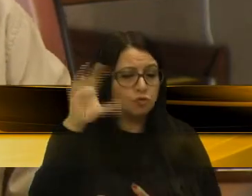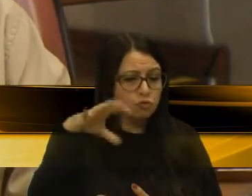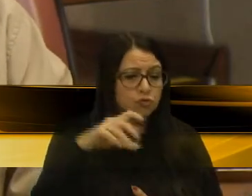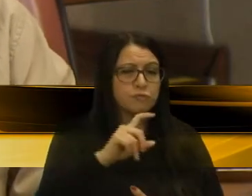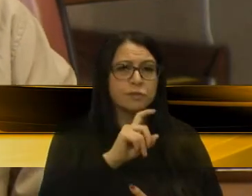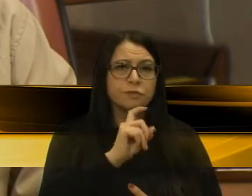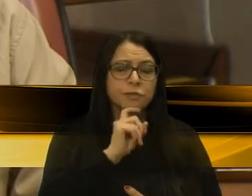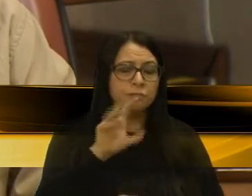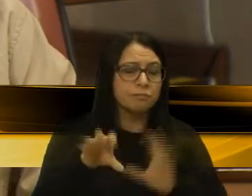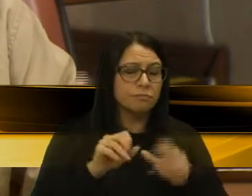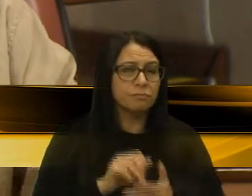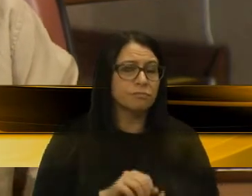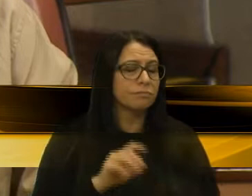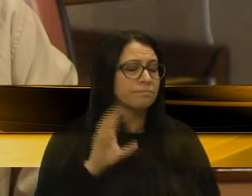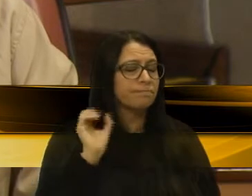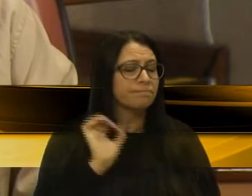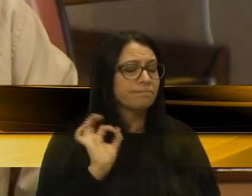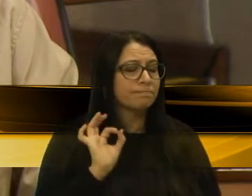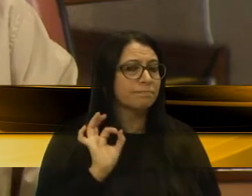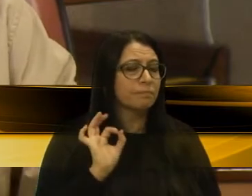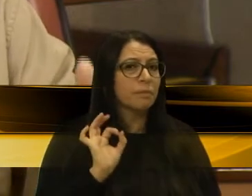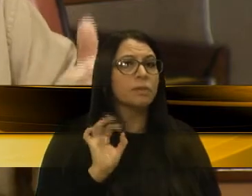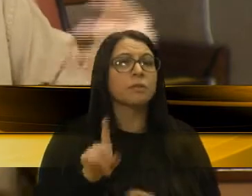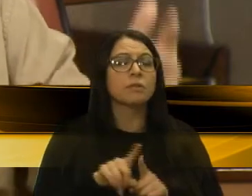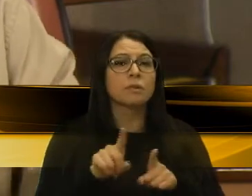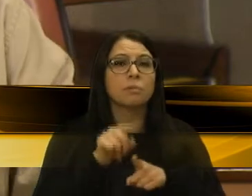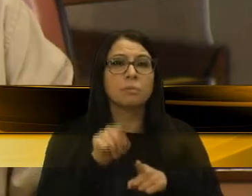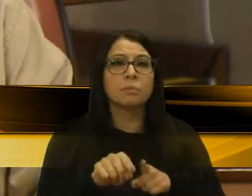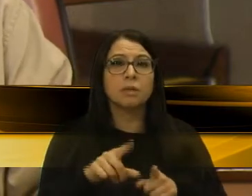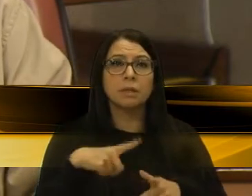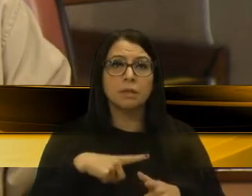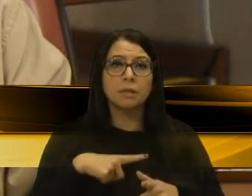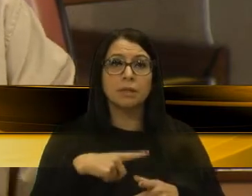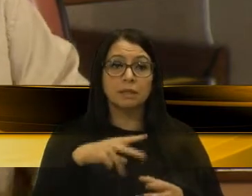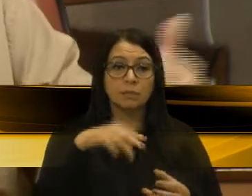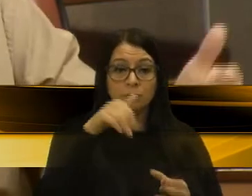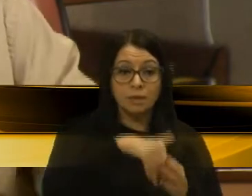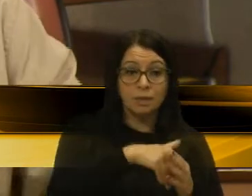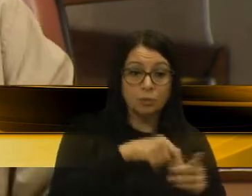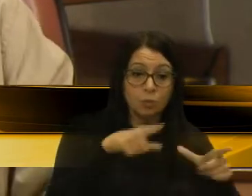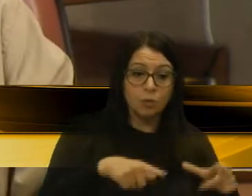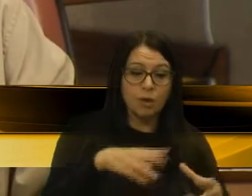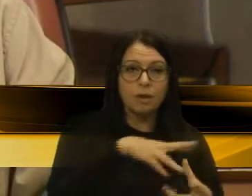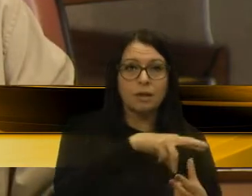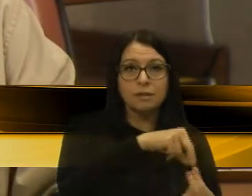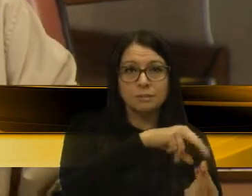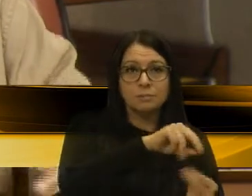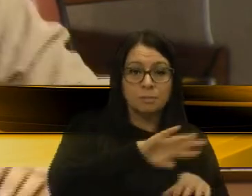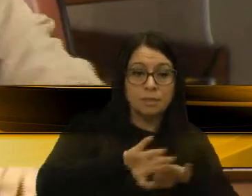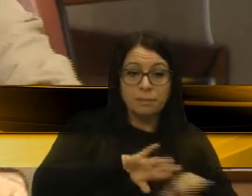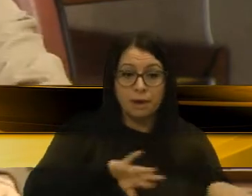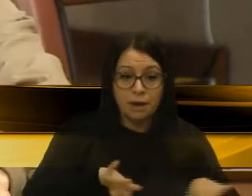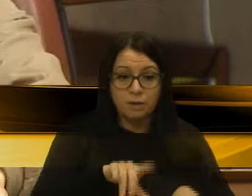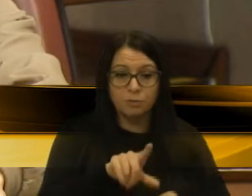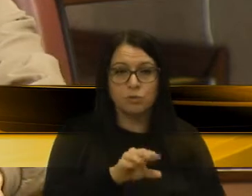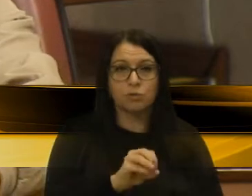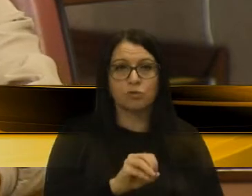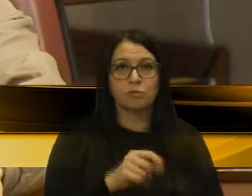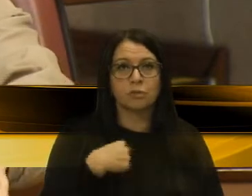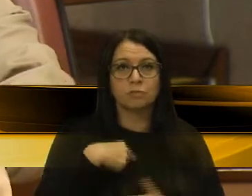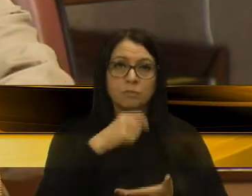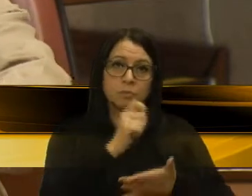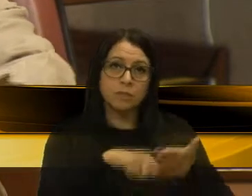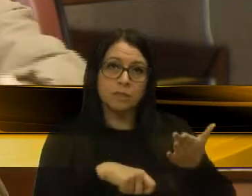frio, recolher os livros, e também aqueles que estão nas recicladoras, lá fazendo a seleção. Eu protocolei